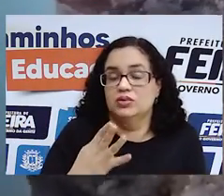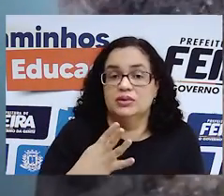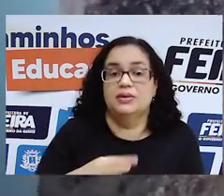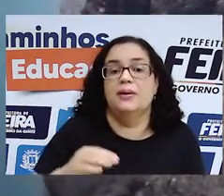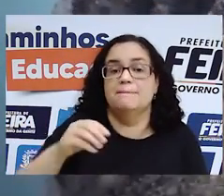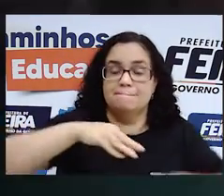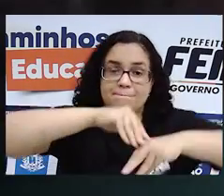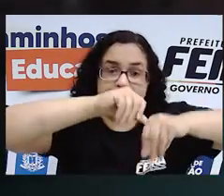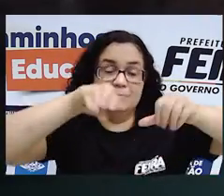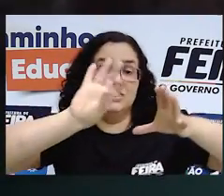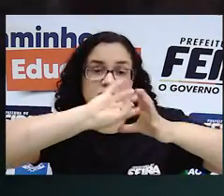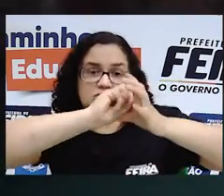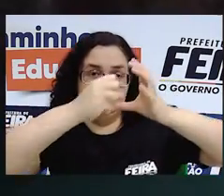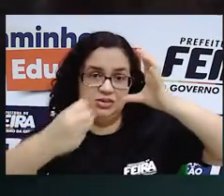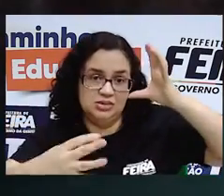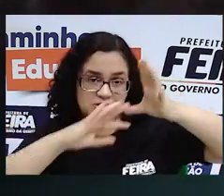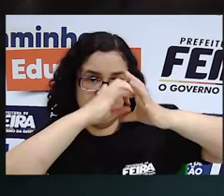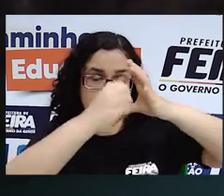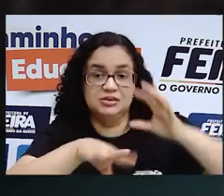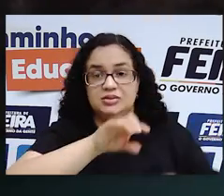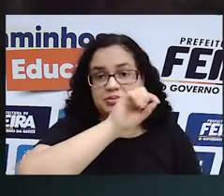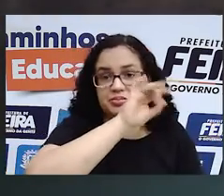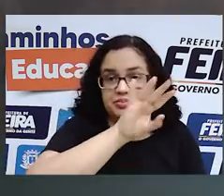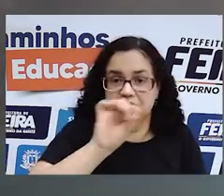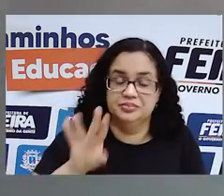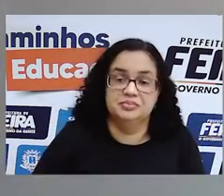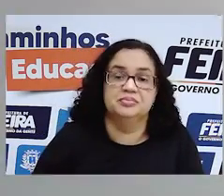de minerais e às características da cada cratera.